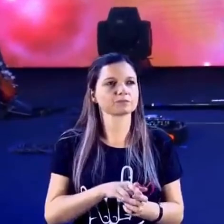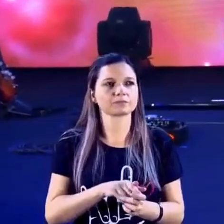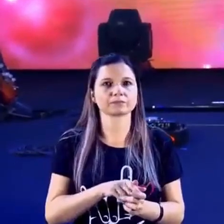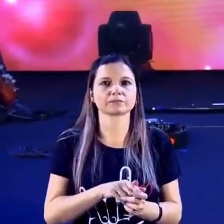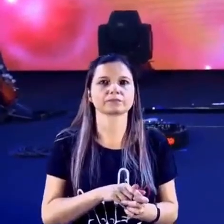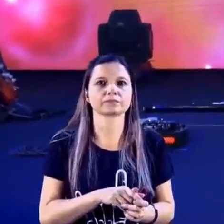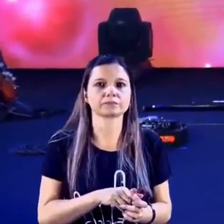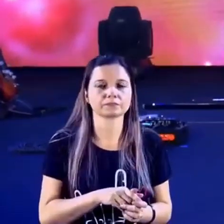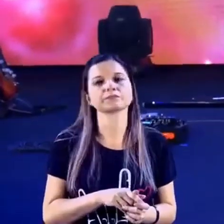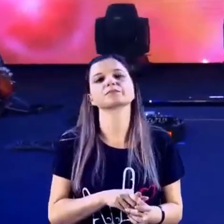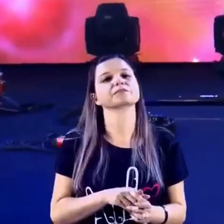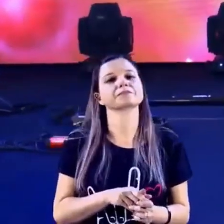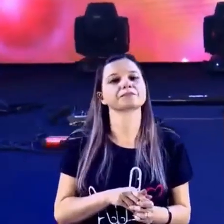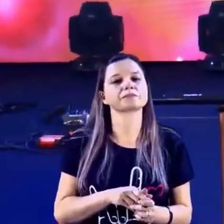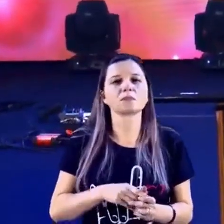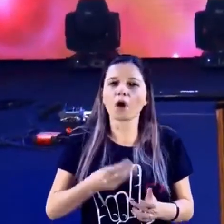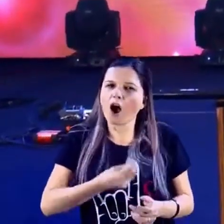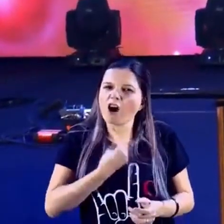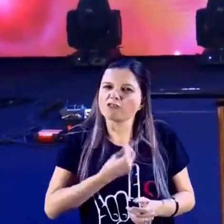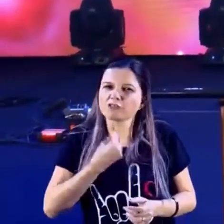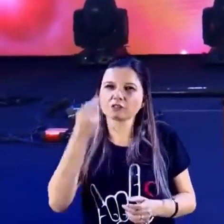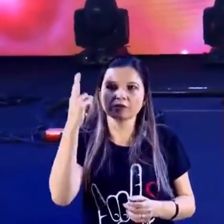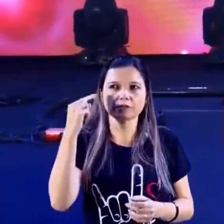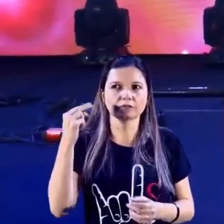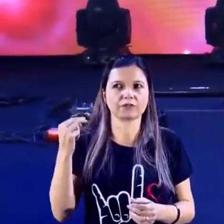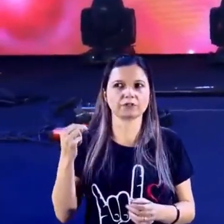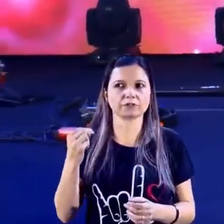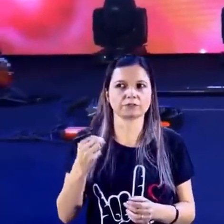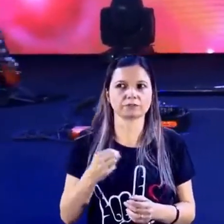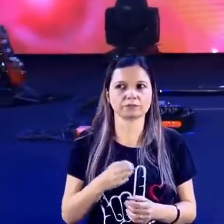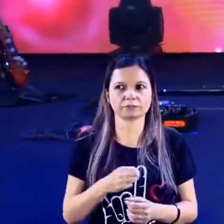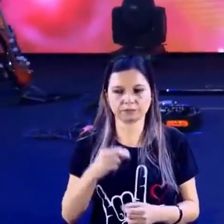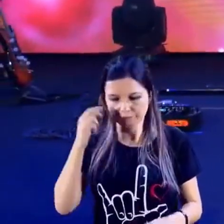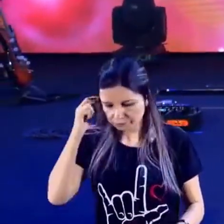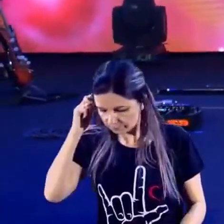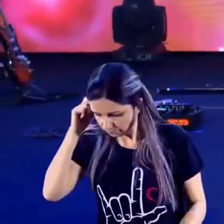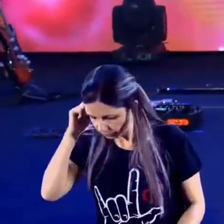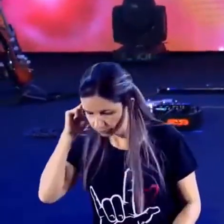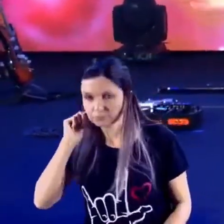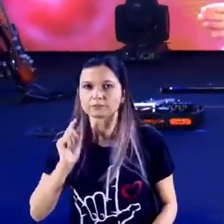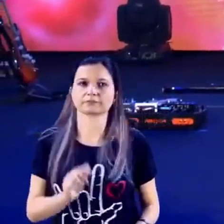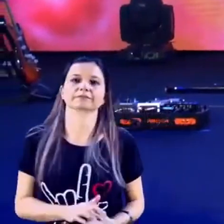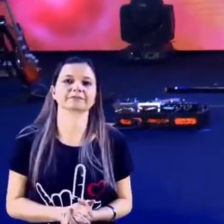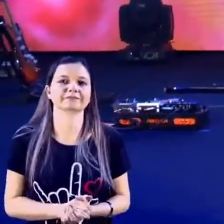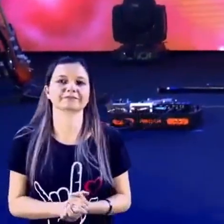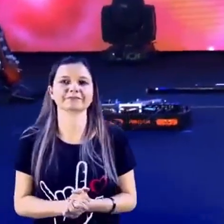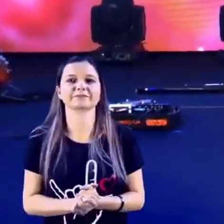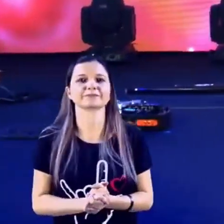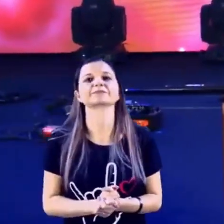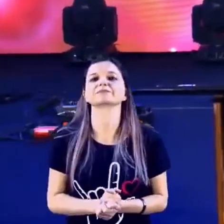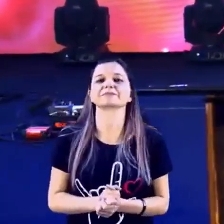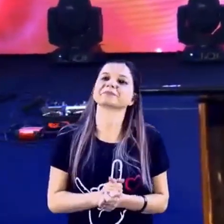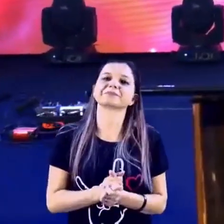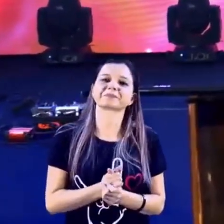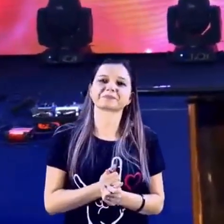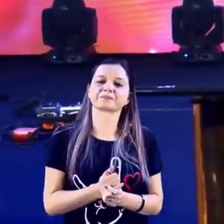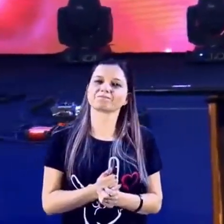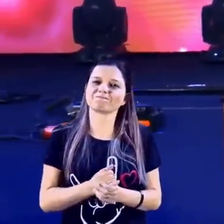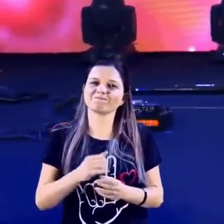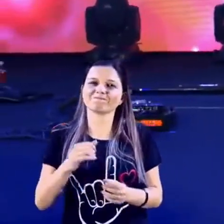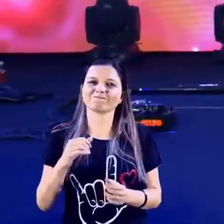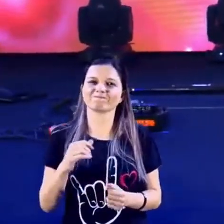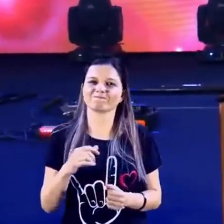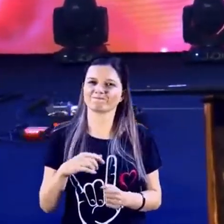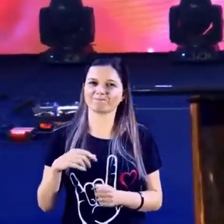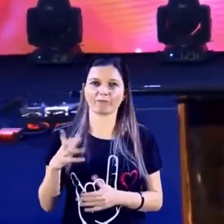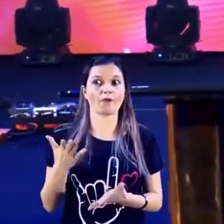aceitar Jesus. A minha vida vai ser diferente, eu tenho que ser diferente, eu não posso ser um ciro normal antes da quarentena. Eu tenho que